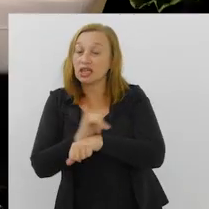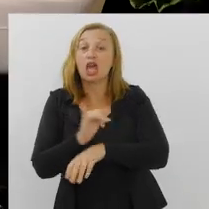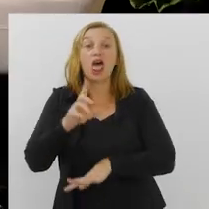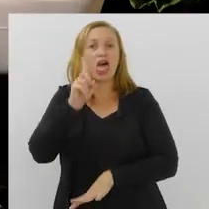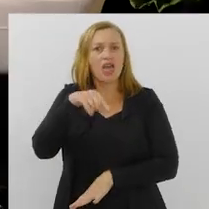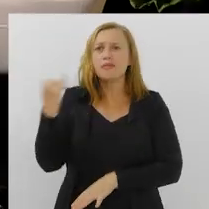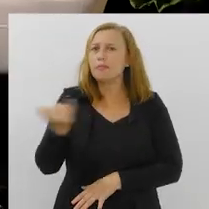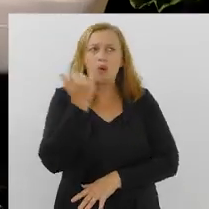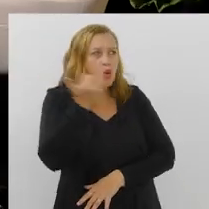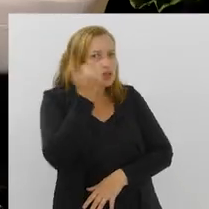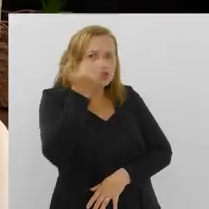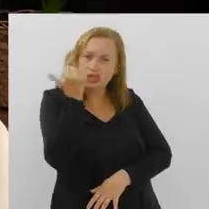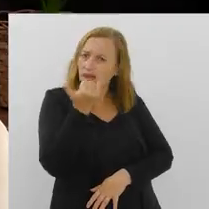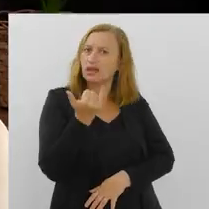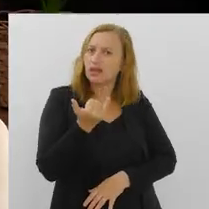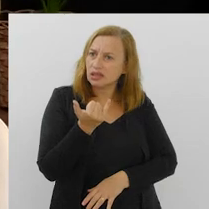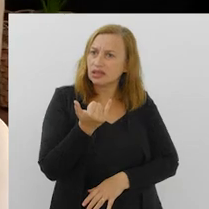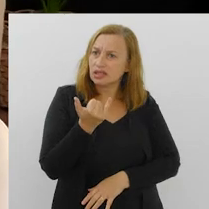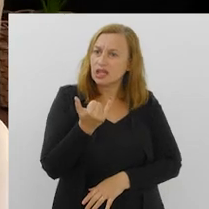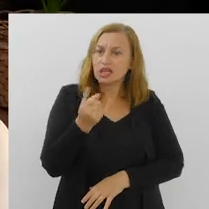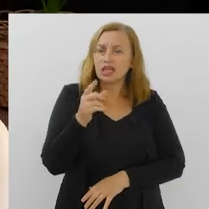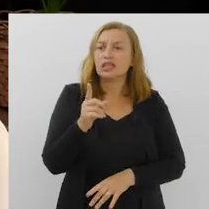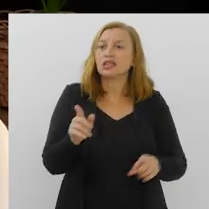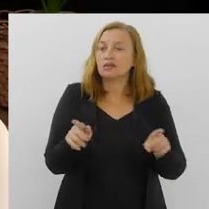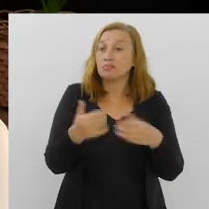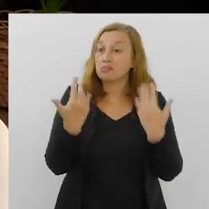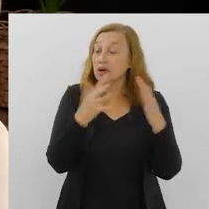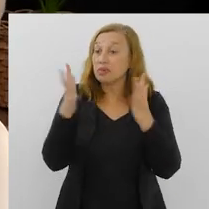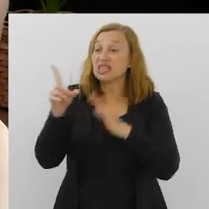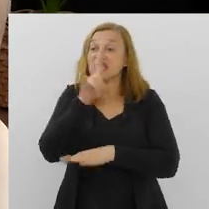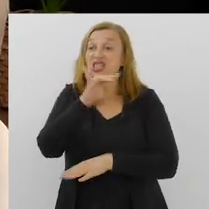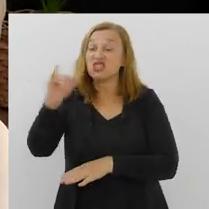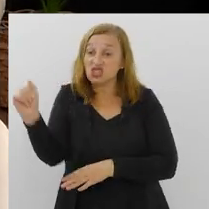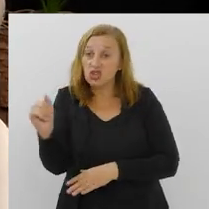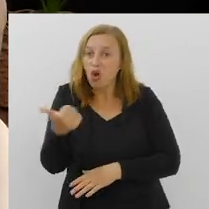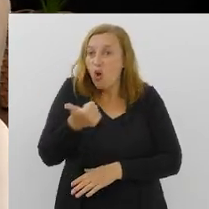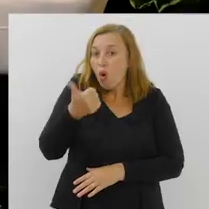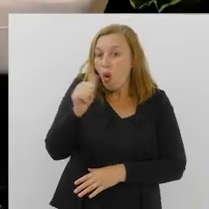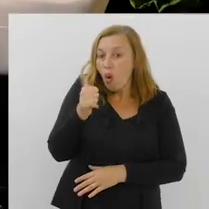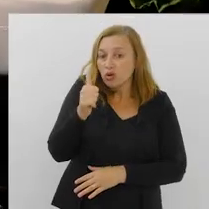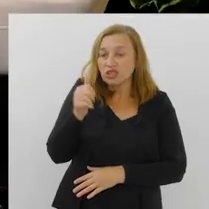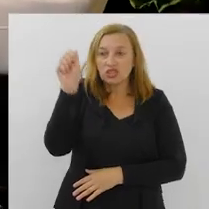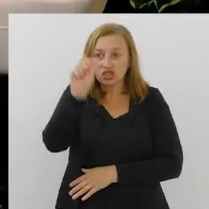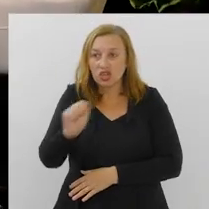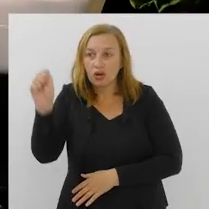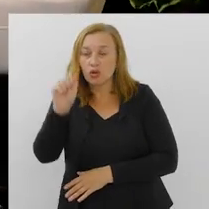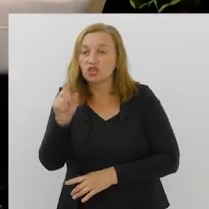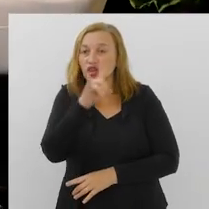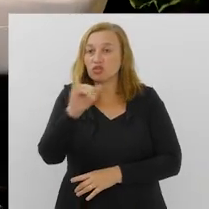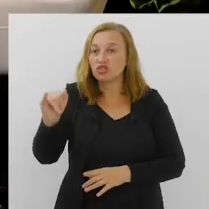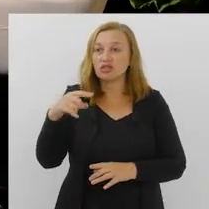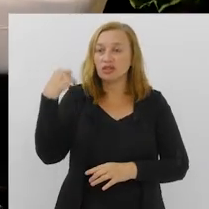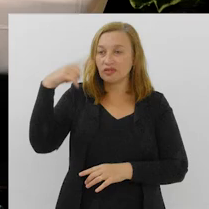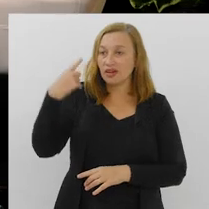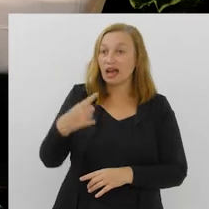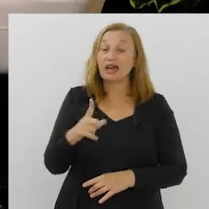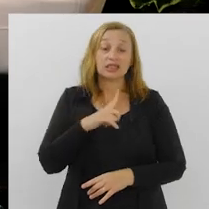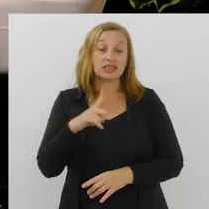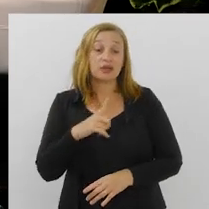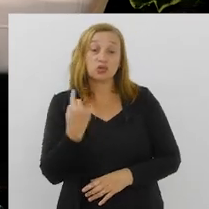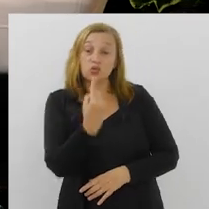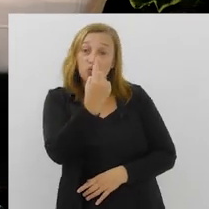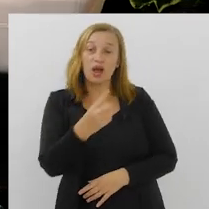Isso é muito importante, Isso é quase que uma saudação a esse dia também, né, deputado? Que é o dia 11 de agosto, que é o dia do